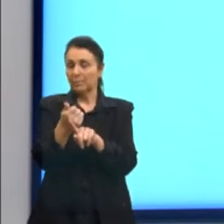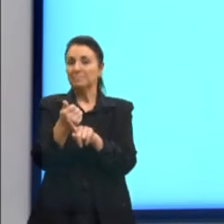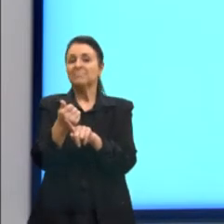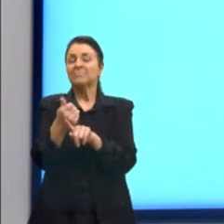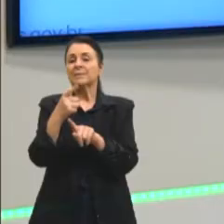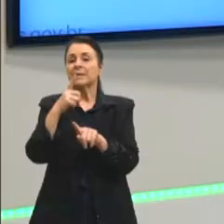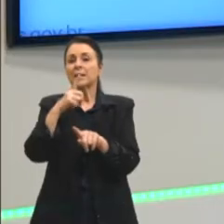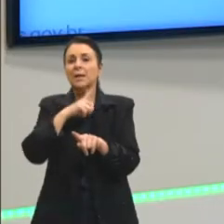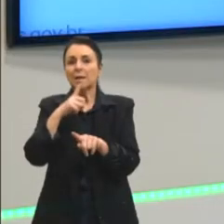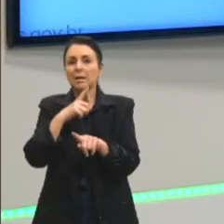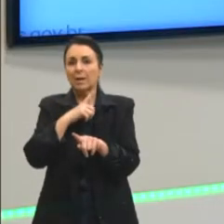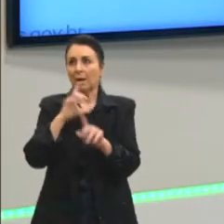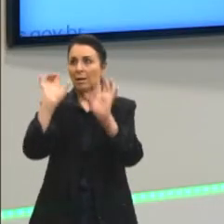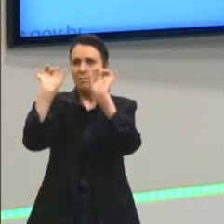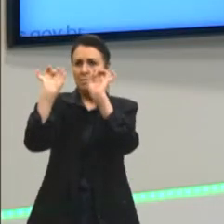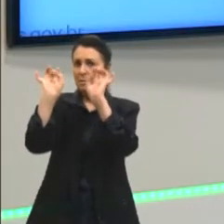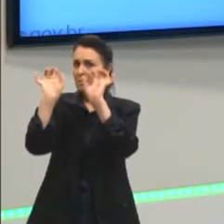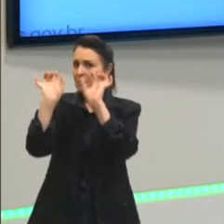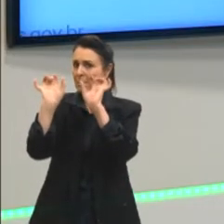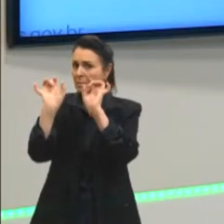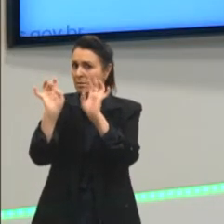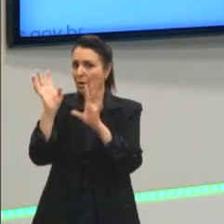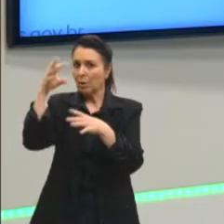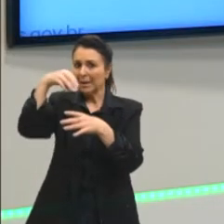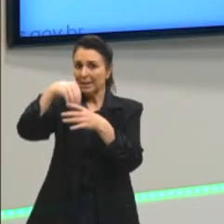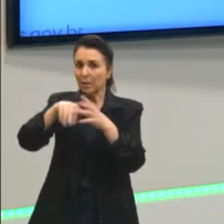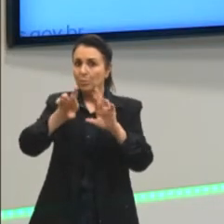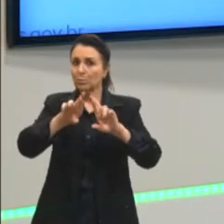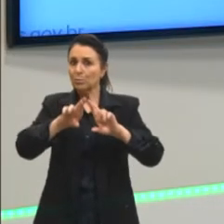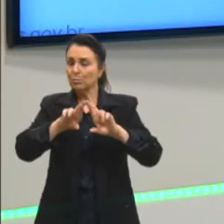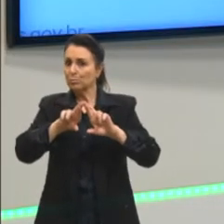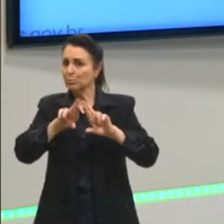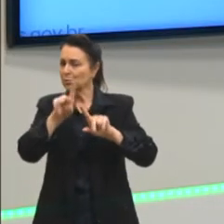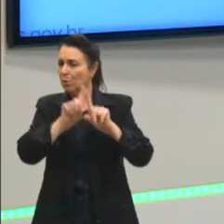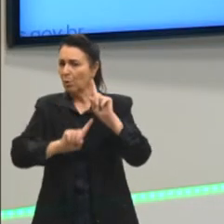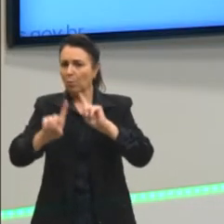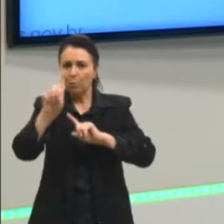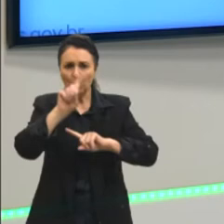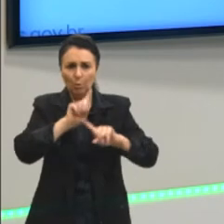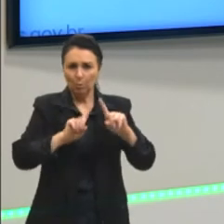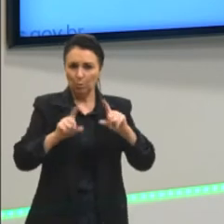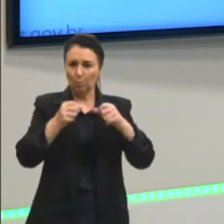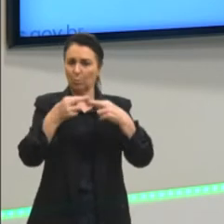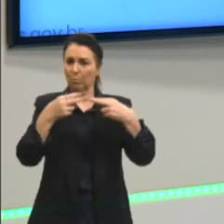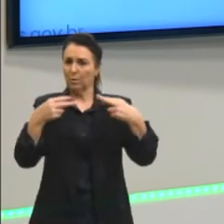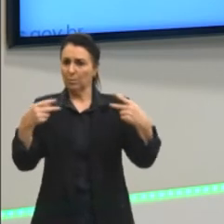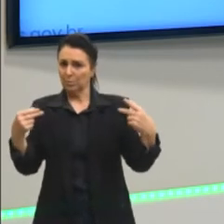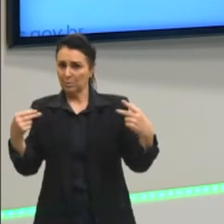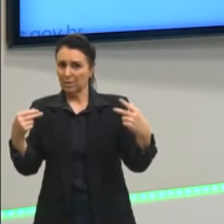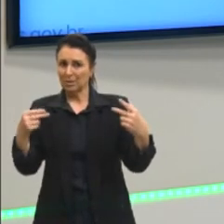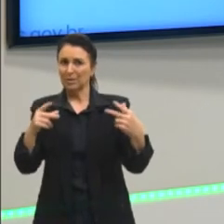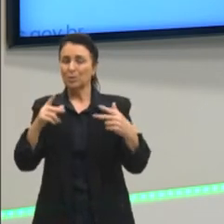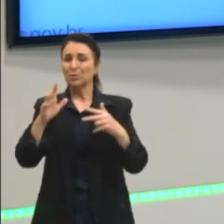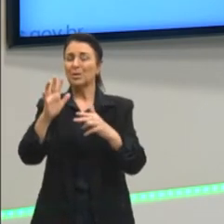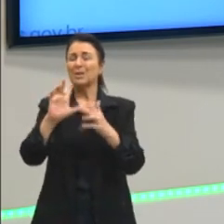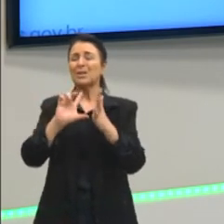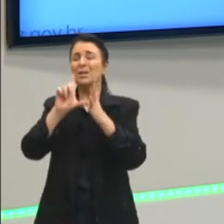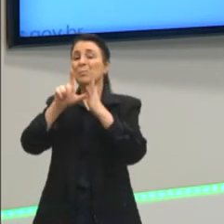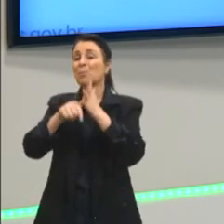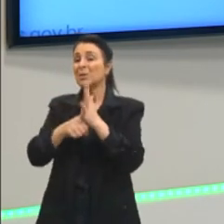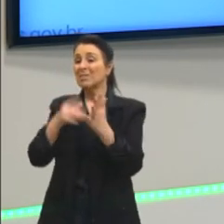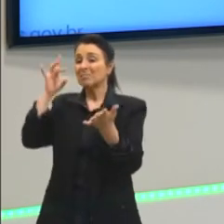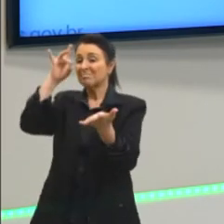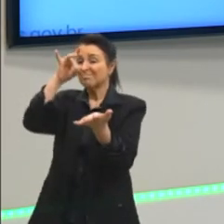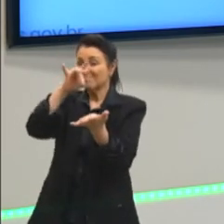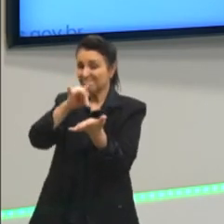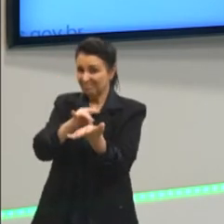componentes específicos, ela foi se consolidar um pouquinho mais adiante. Então, gente tem aqui a música como uma quarta